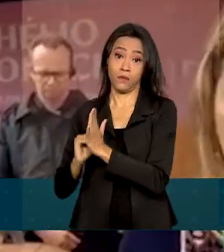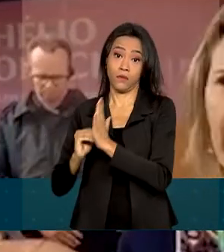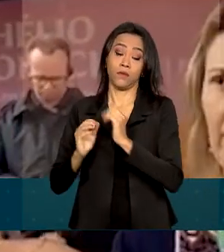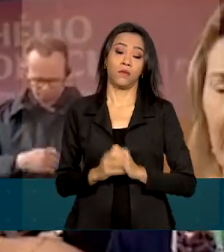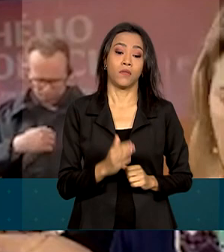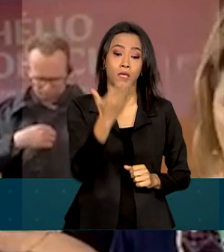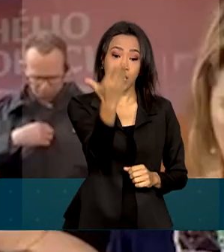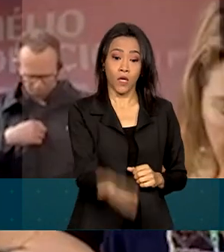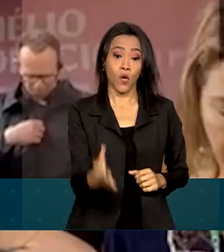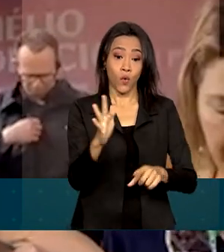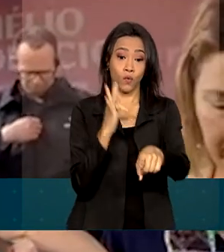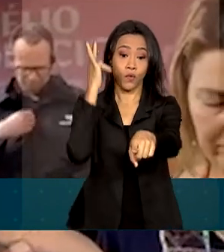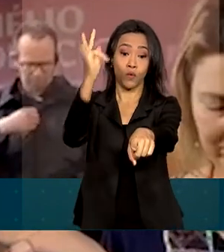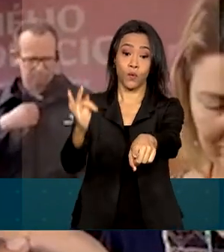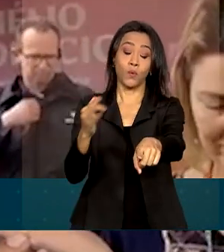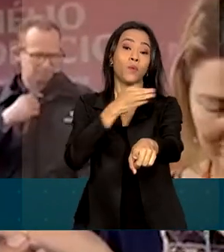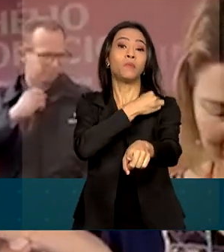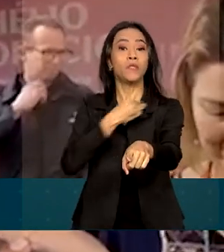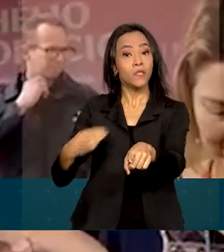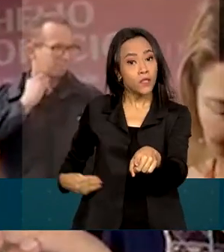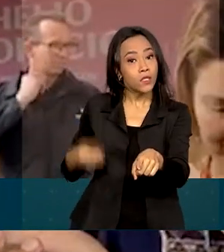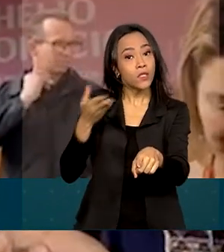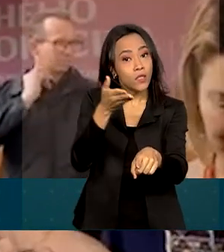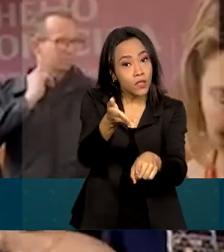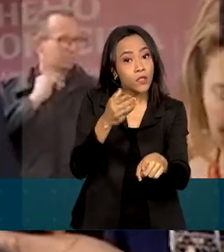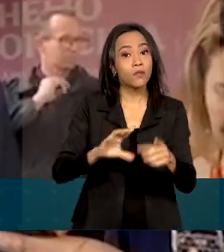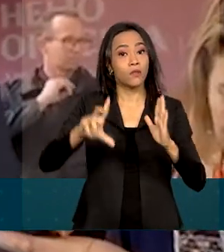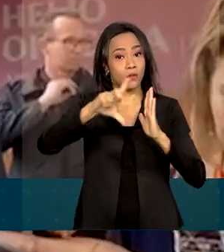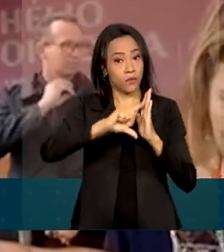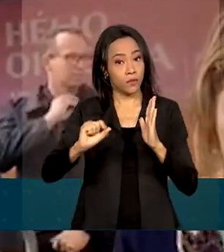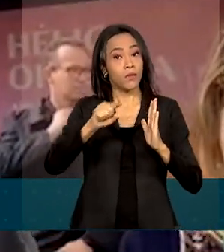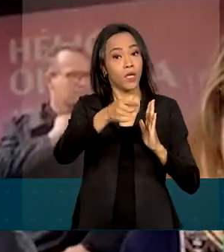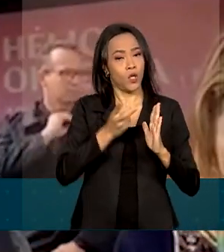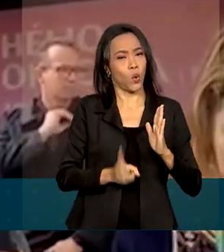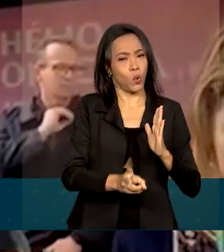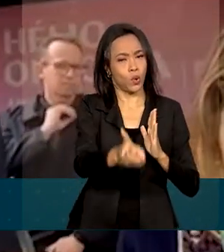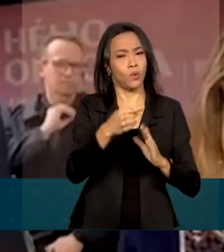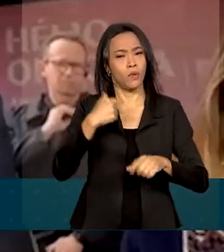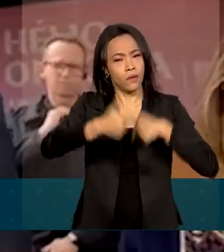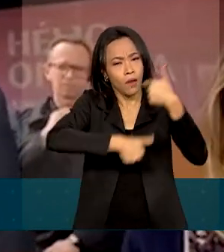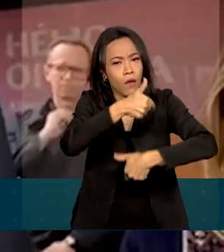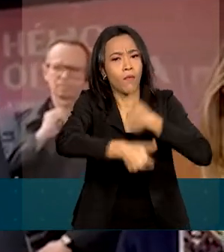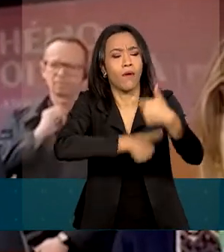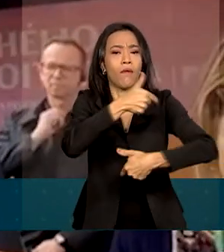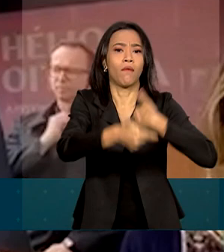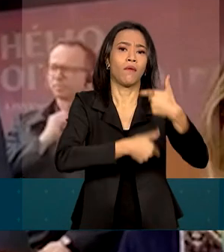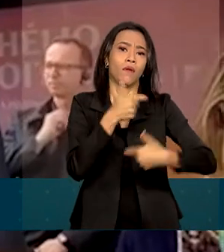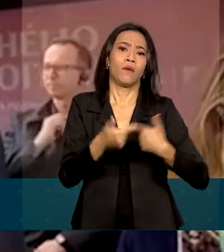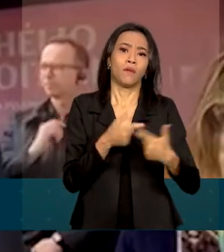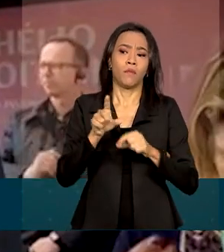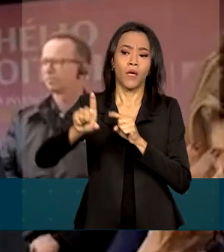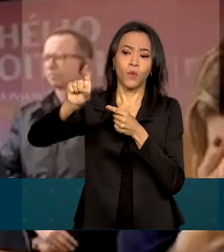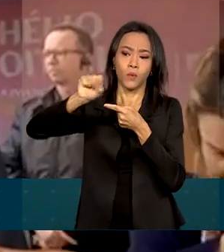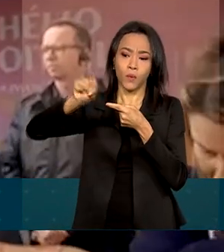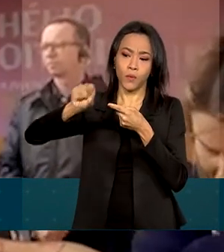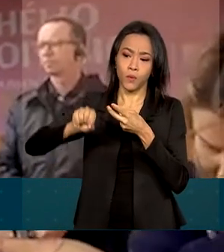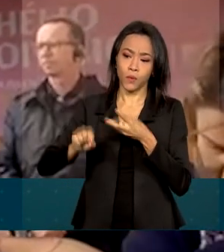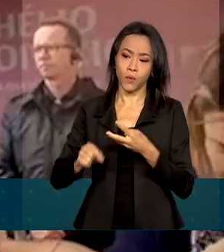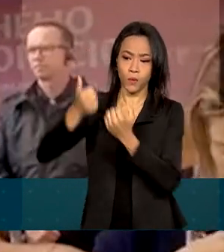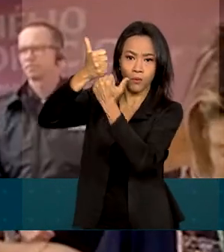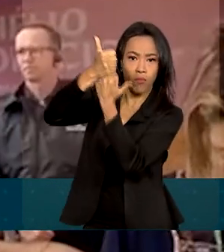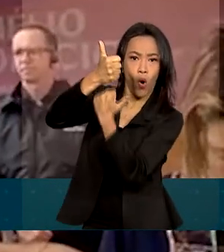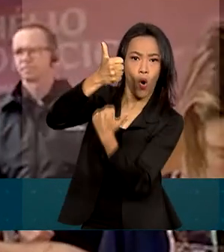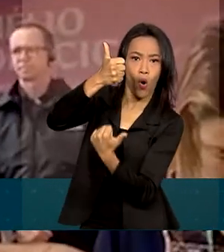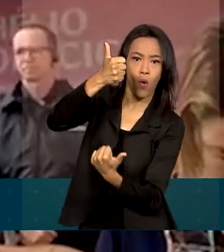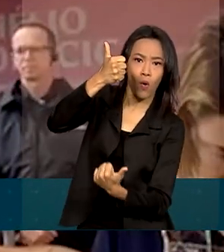futuro ministro da Casa Civil afirmou ainda que continua trabalhando na estruturação do primeiro escalão do novo governo. Está tudo